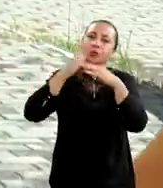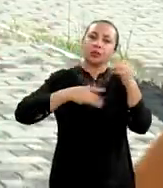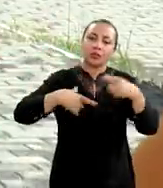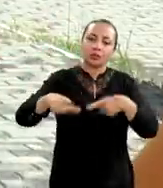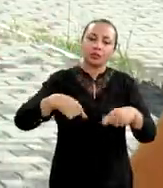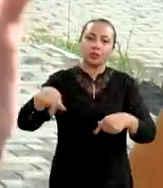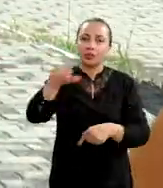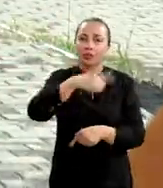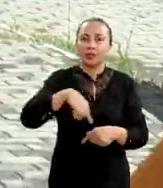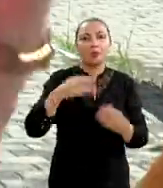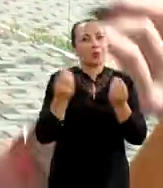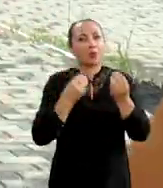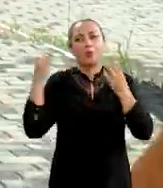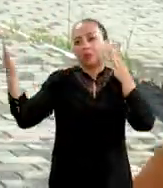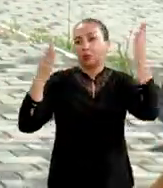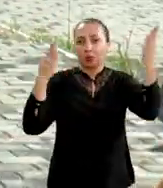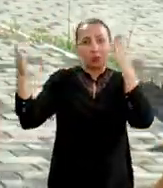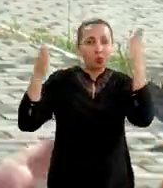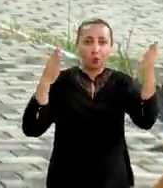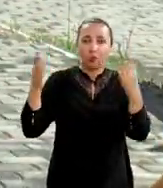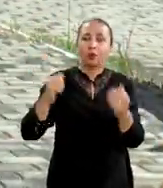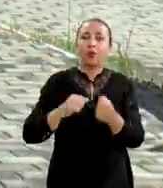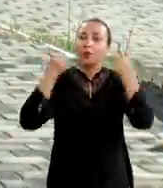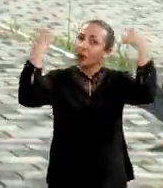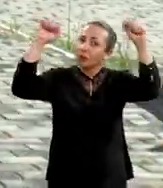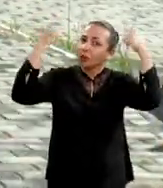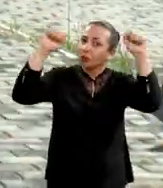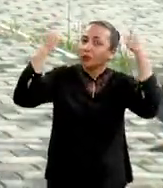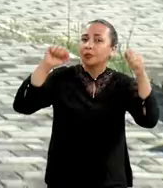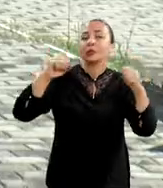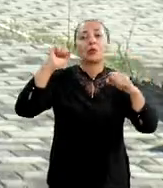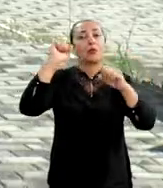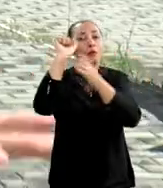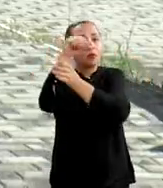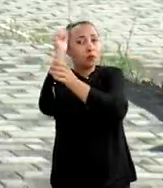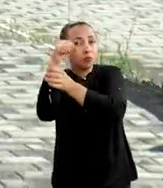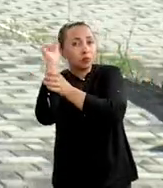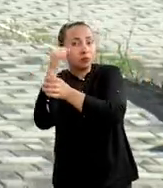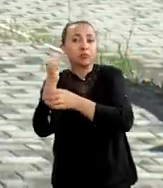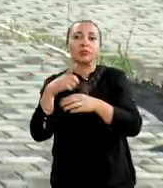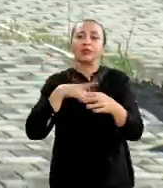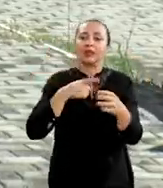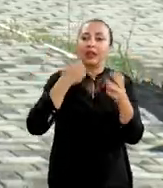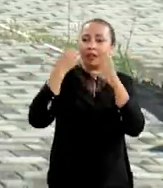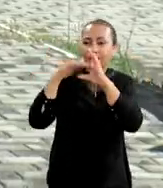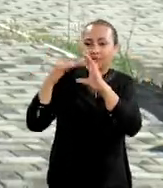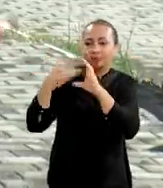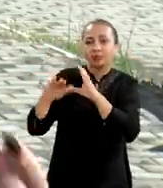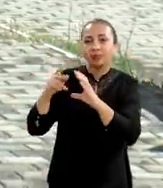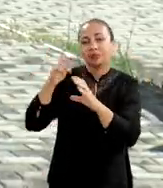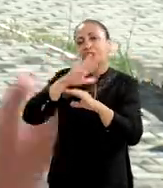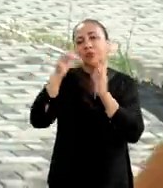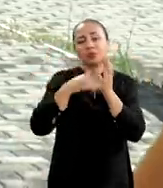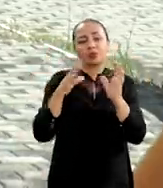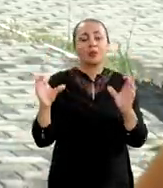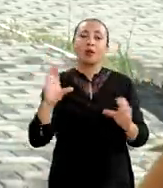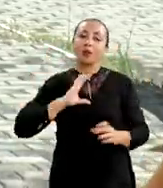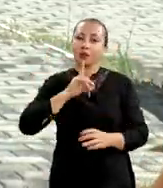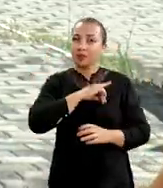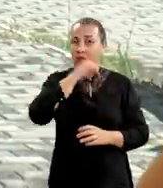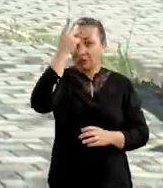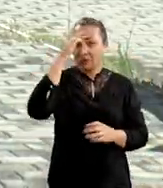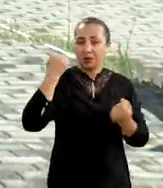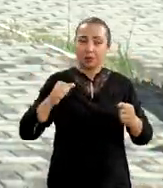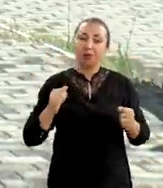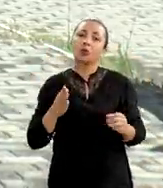profissionais que atuam aqui, como a psicóloga, o educador físico, o fisioterapeuta. Então, a gente tem passado tudo isso para eles e para a